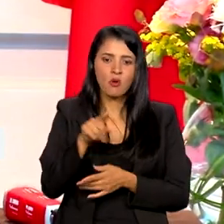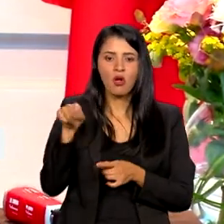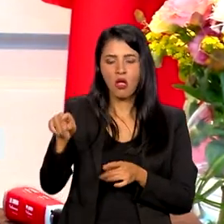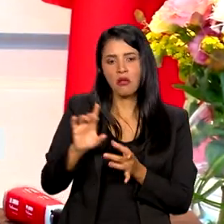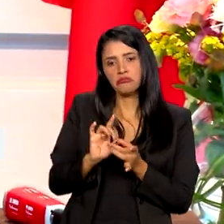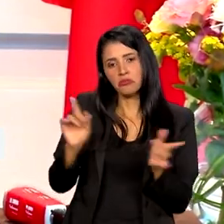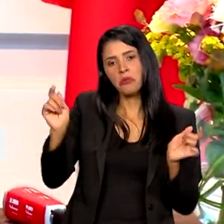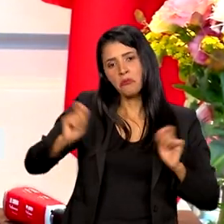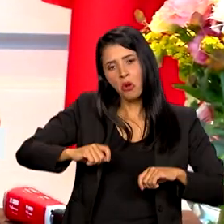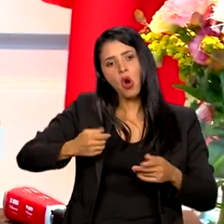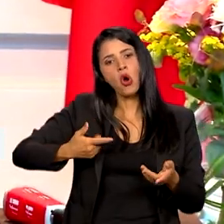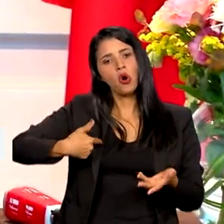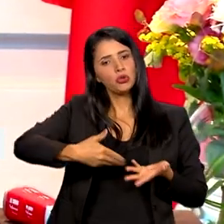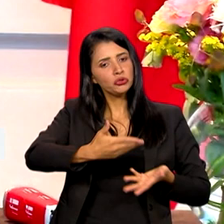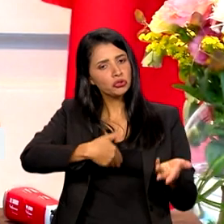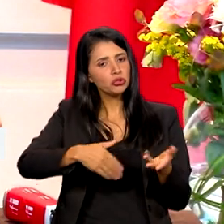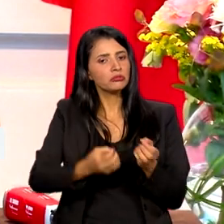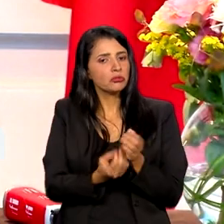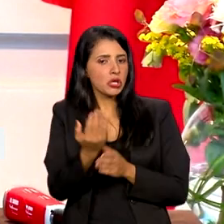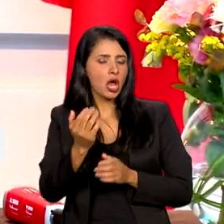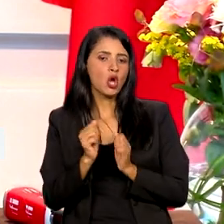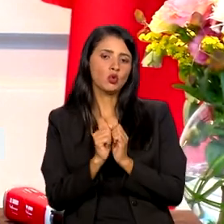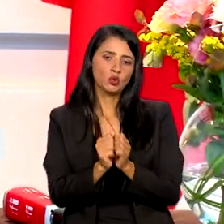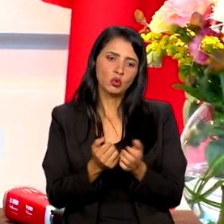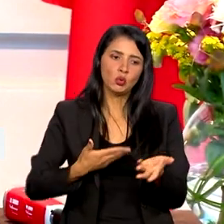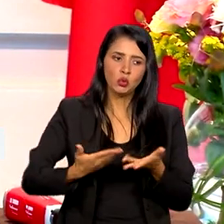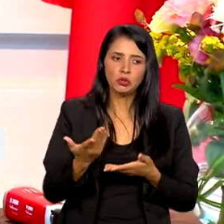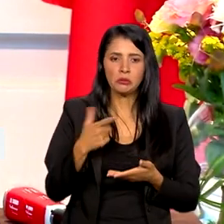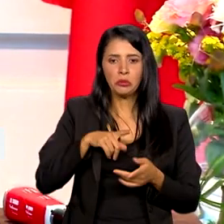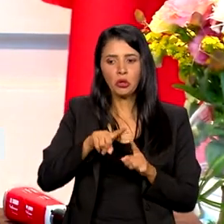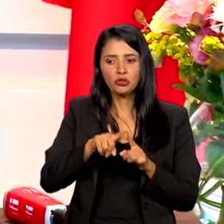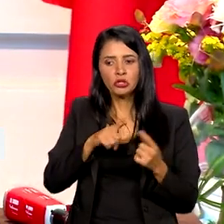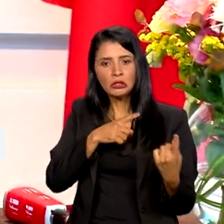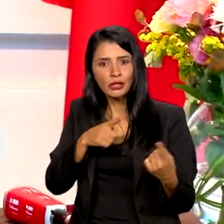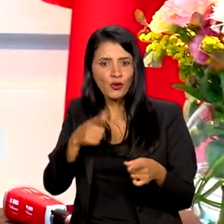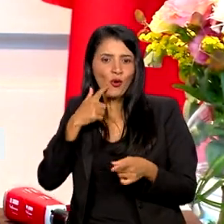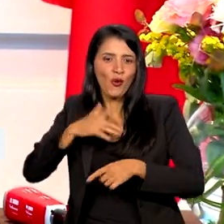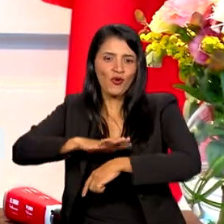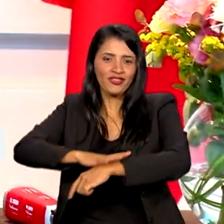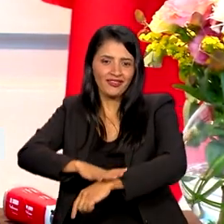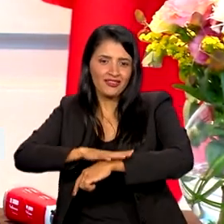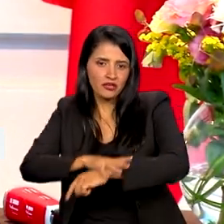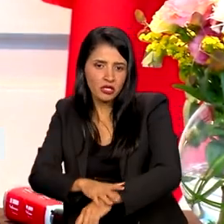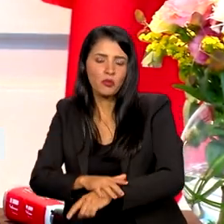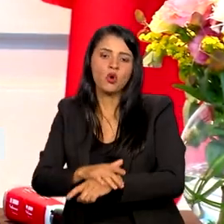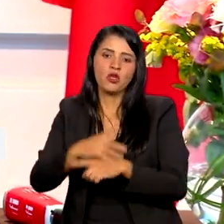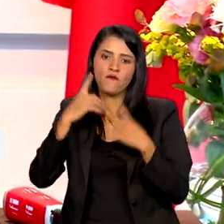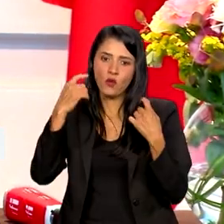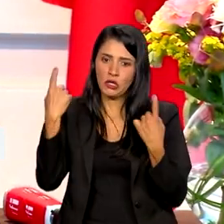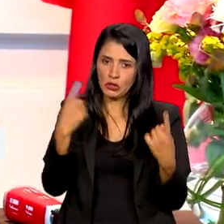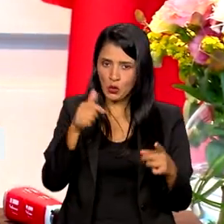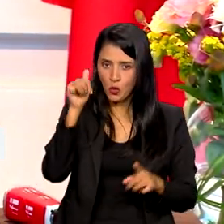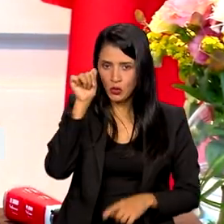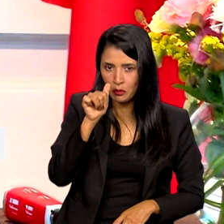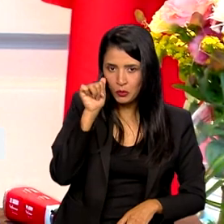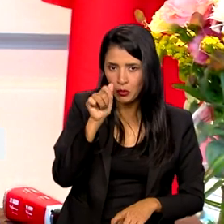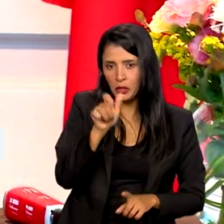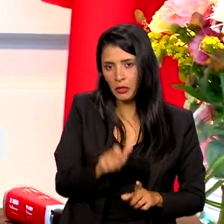disposição da gente criar juntas e fazermos e combatermos, de fato, o racismo e xenofobia. Eu acho que